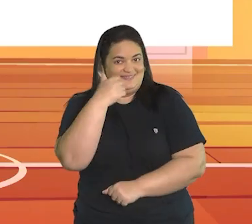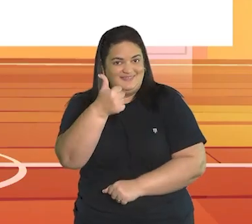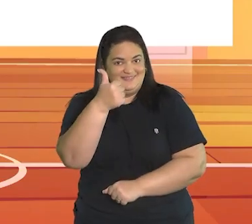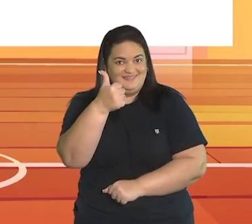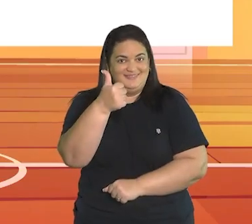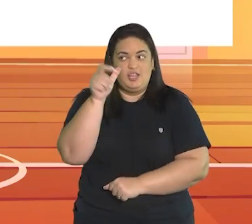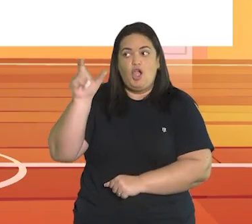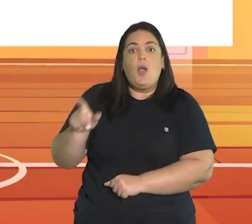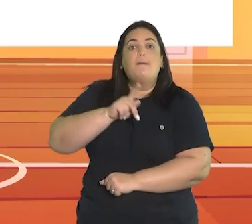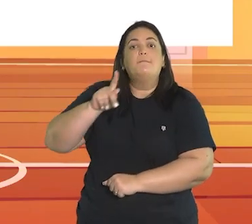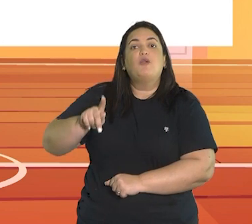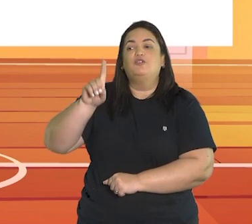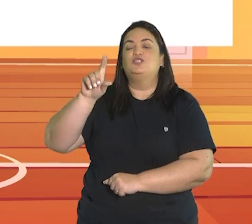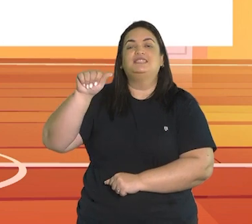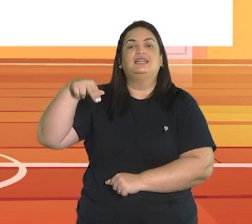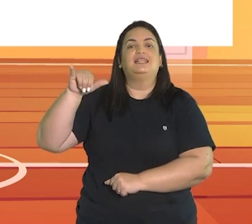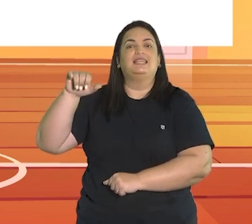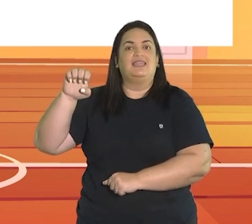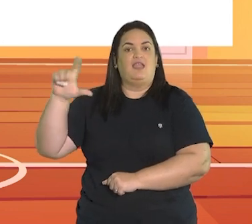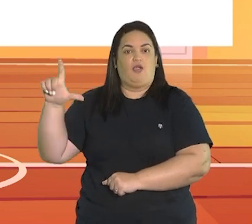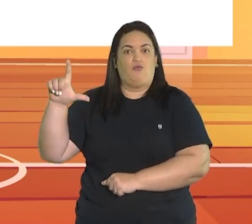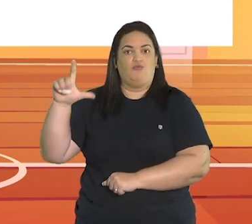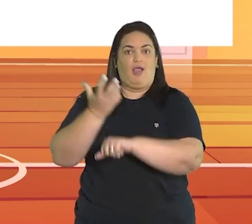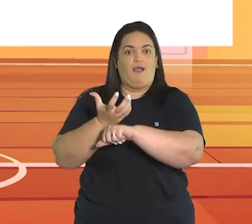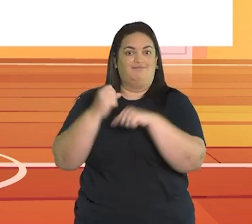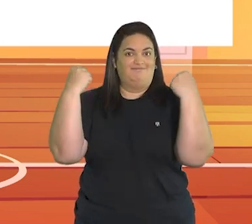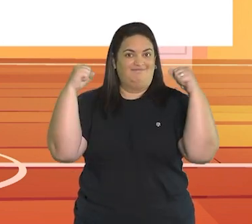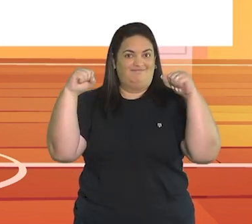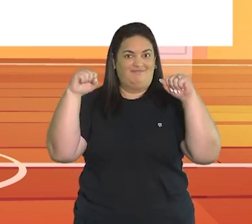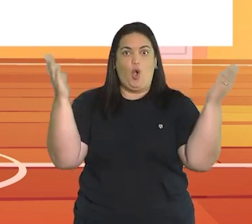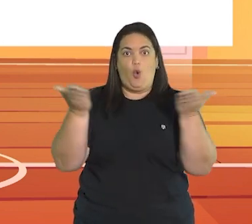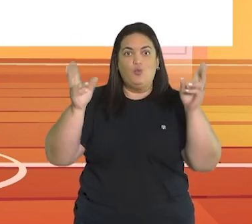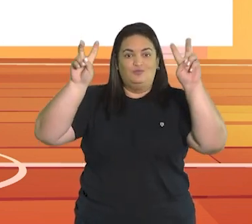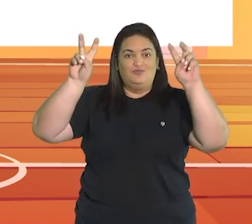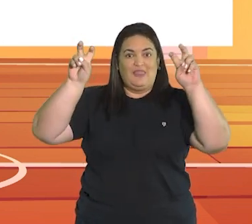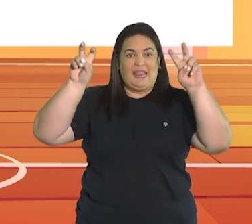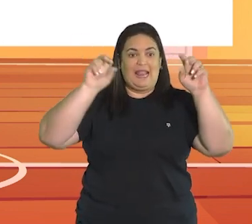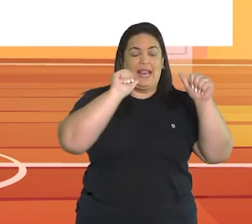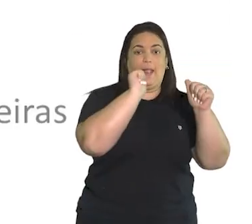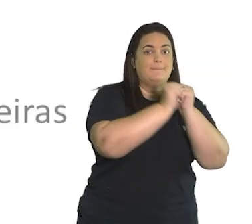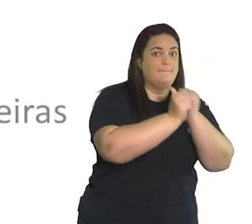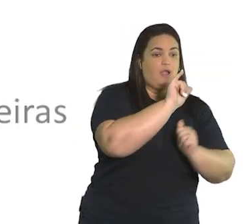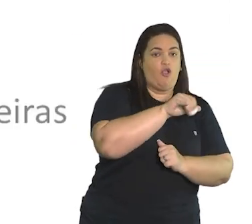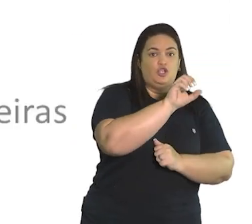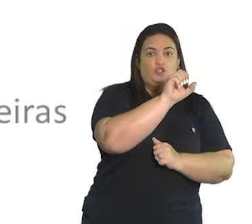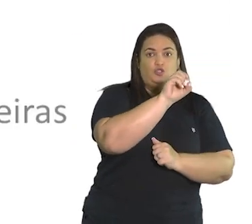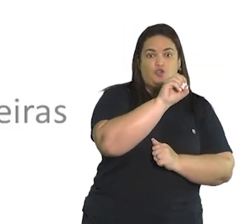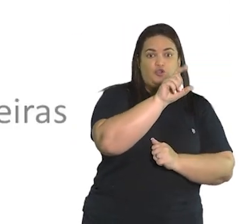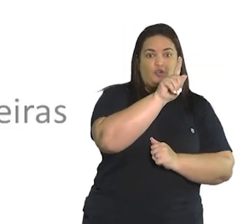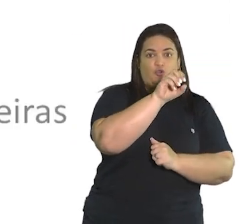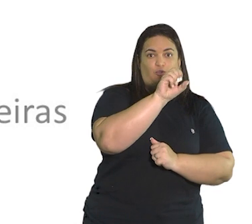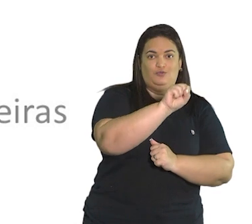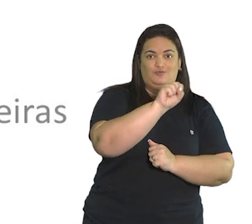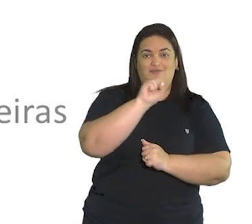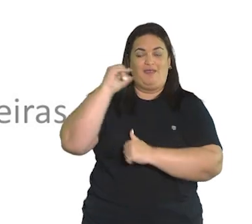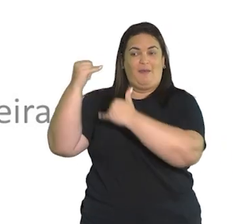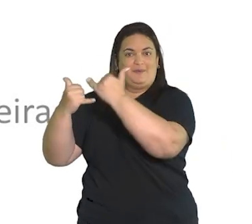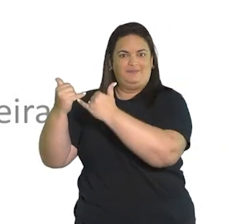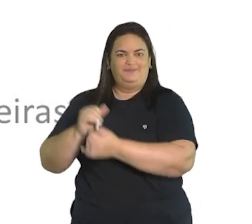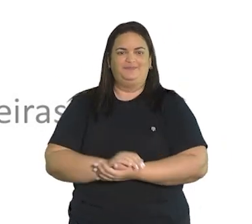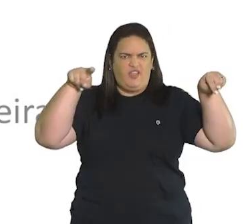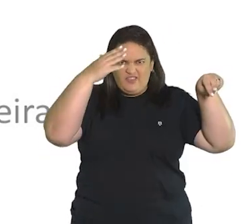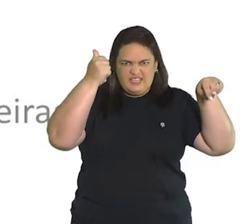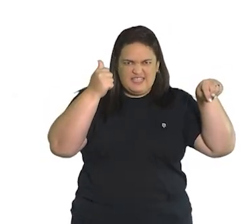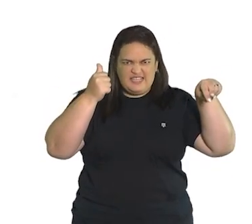Olá, estudantes, tudo bem? Sou o Daniel, professor de Educação Física. Vamos para o nosso conteúdo Jogos e Brincadeiras.